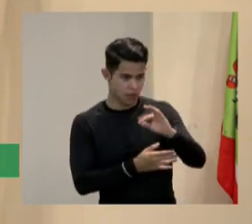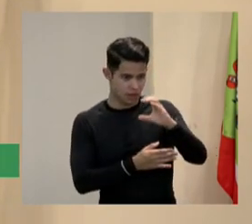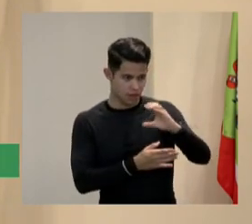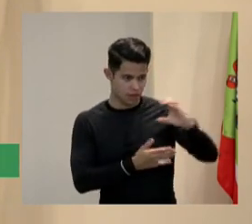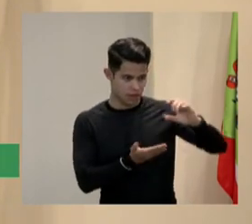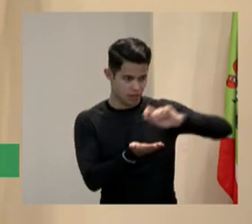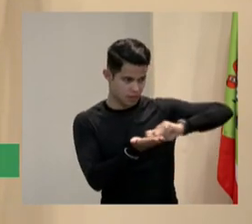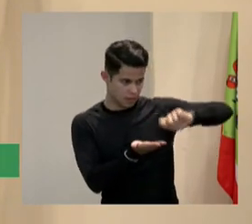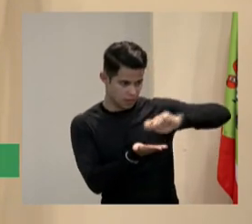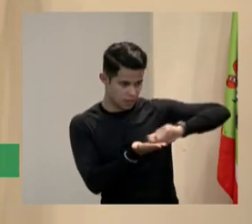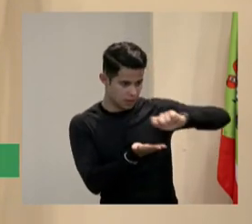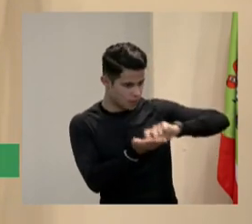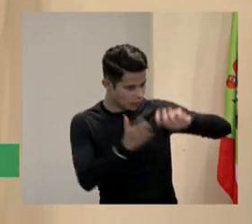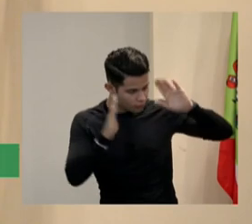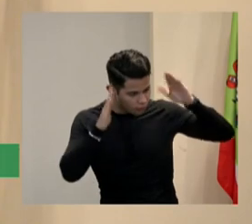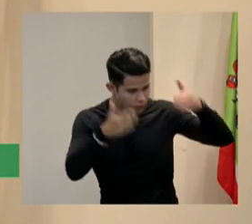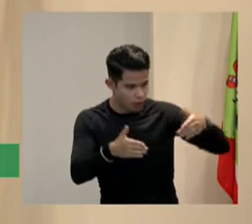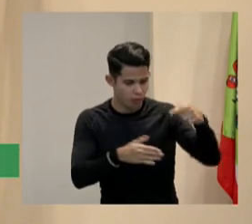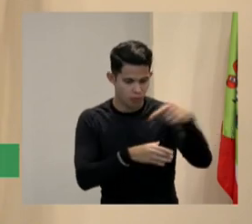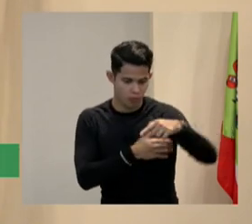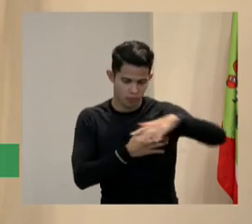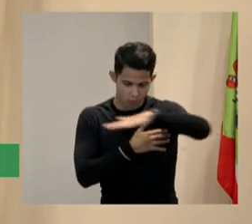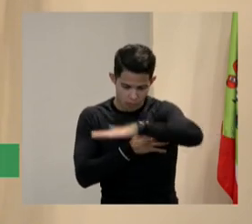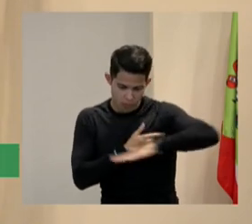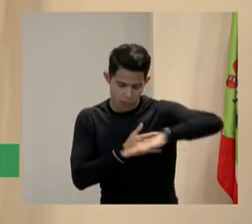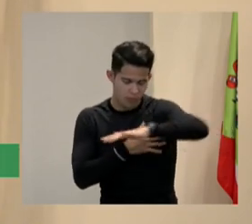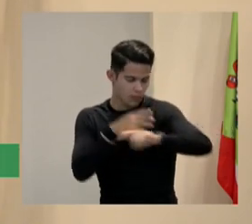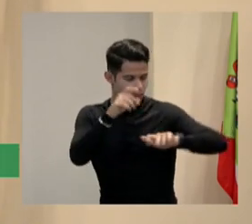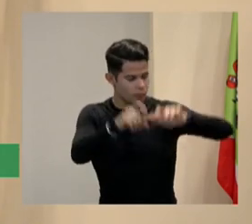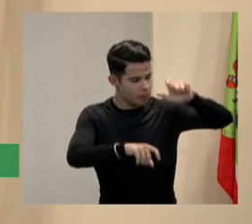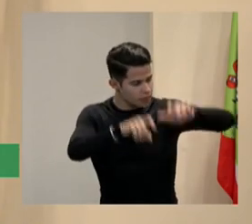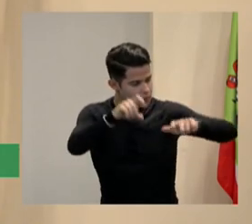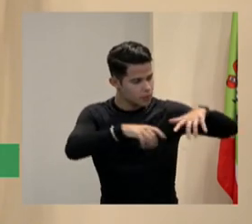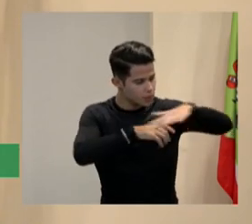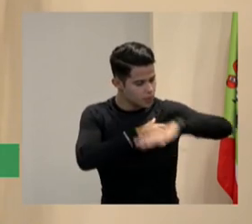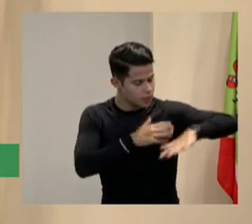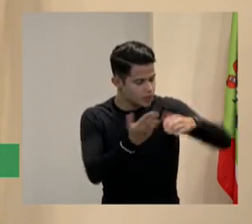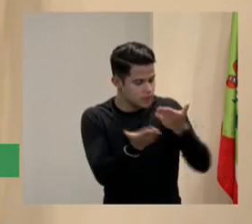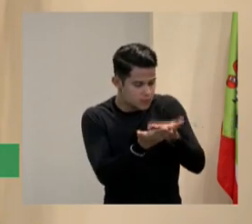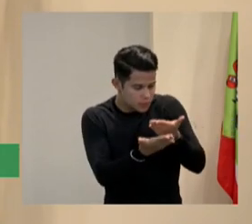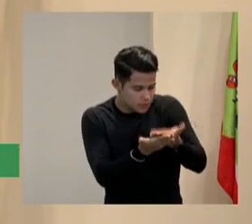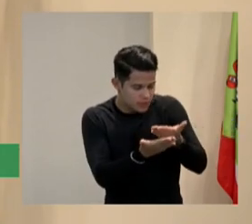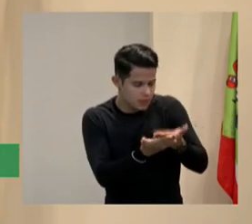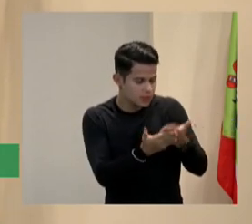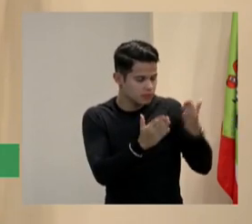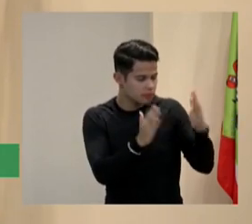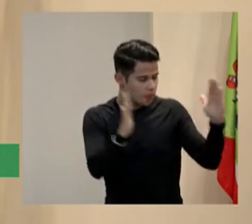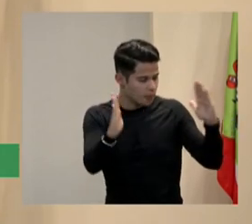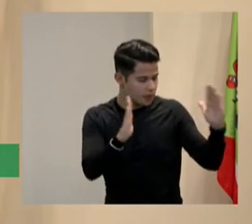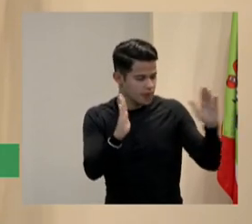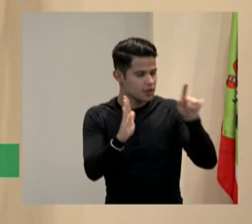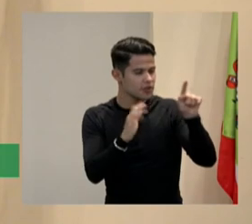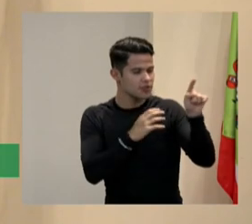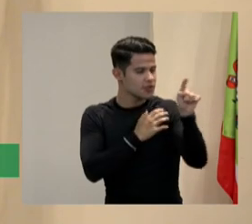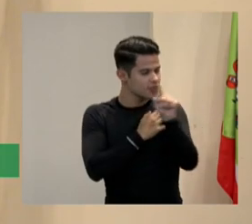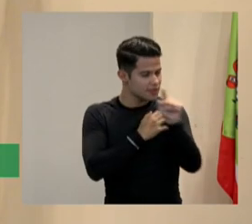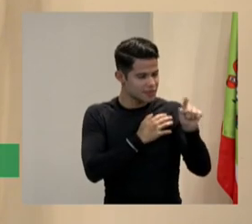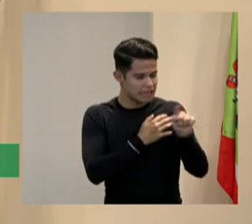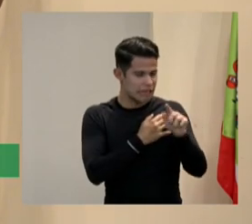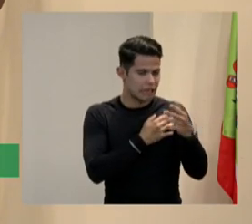MBA foi em cima disso de que as pessoas eu estava estudando muito a geração Z Y